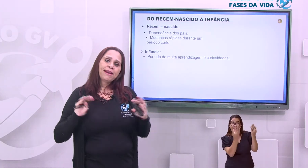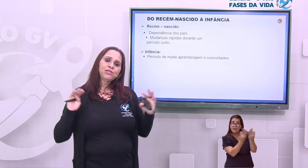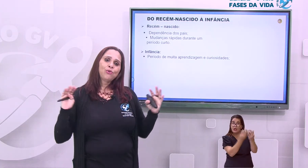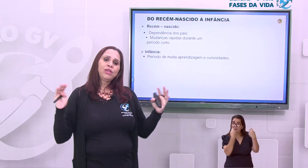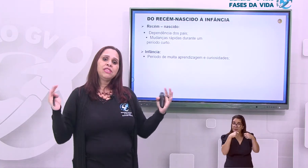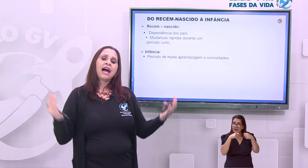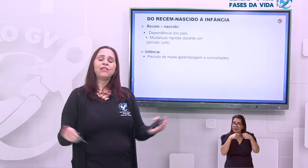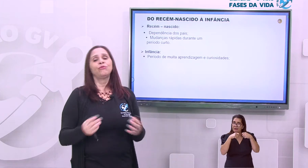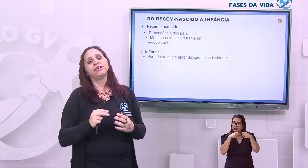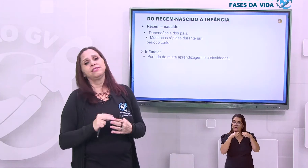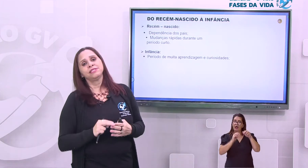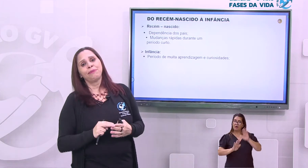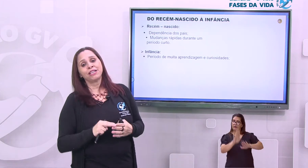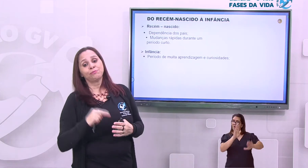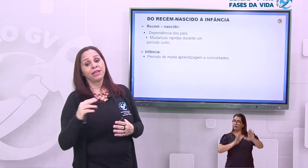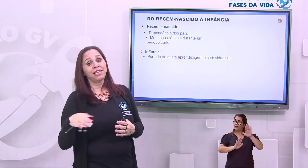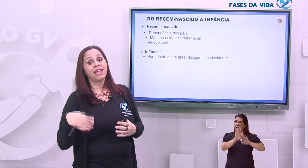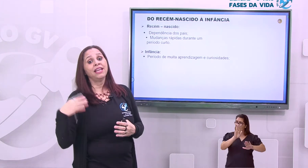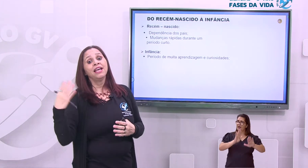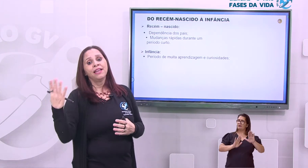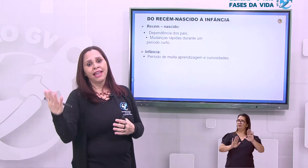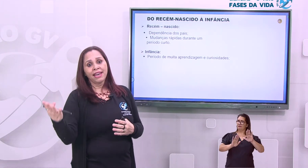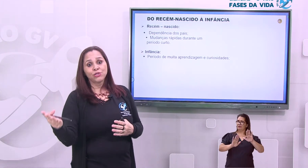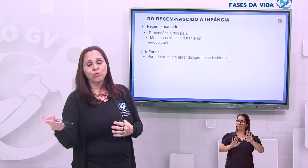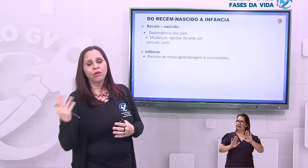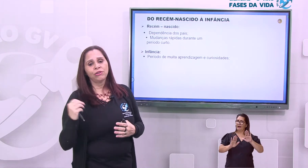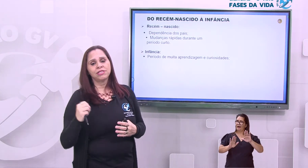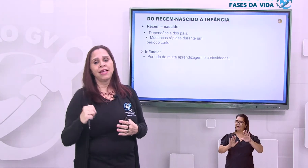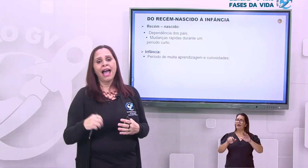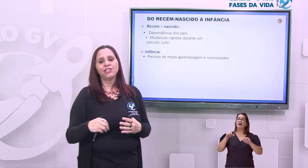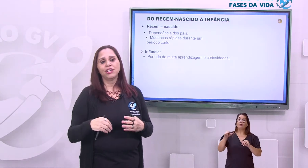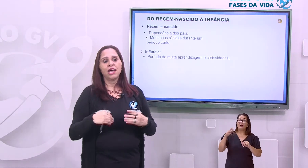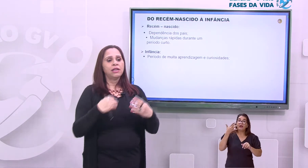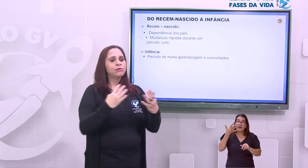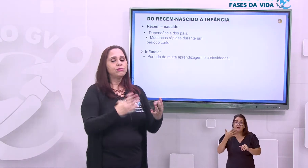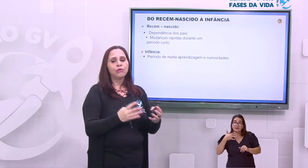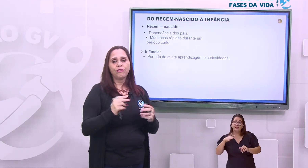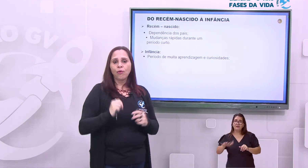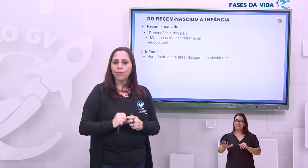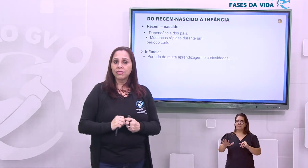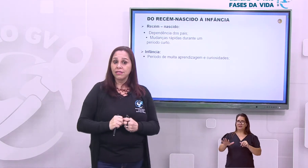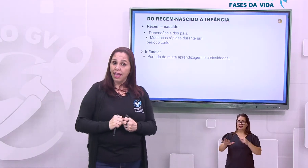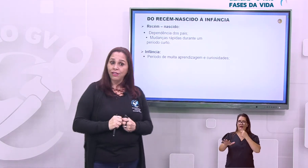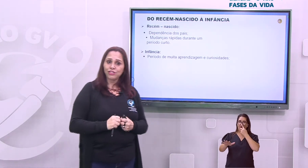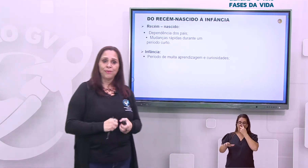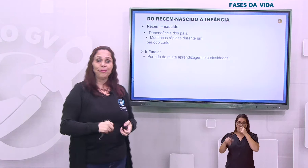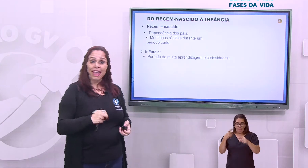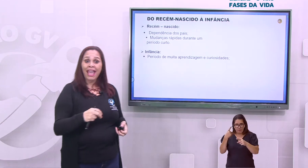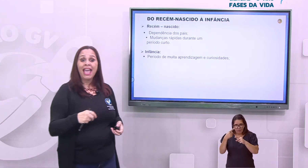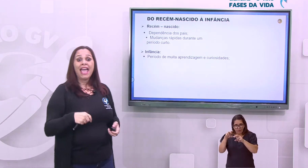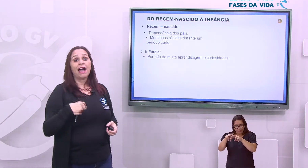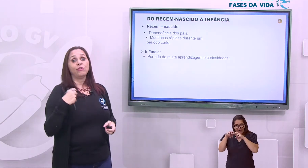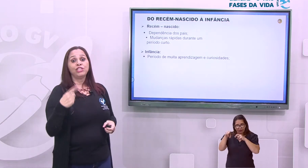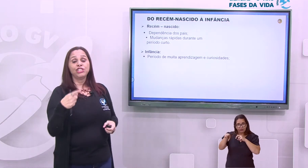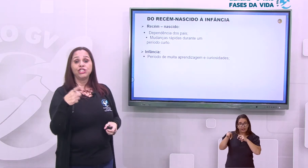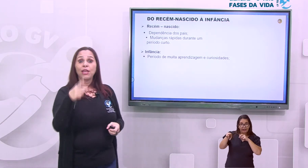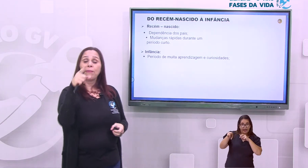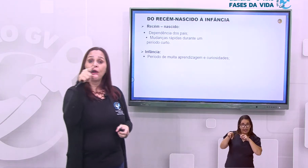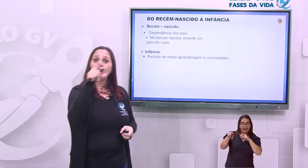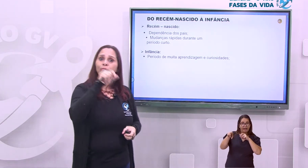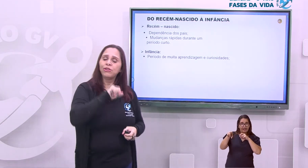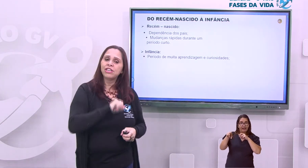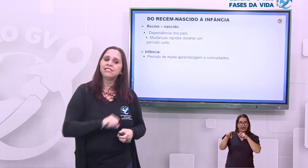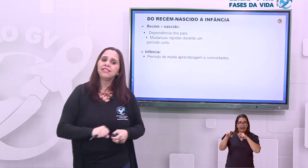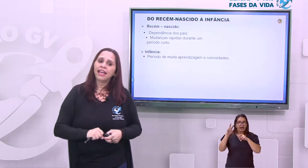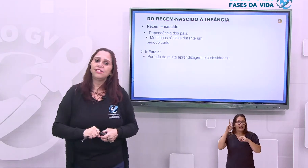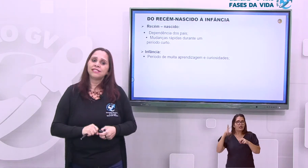a ter mais cuidado com esses espaços para que ele, na sua curiosidade, não sofra algum acidente. É onde a gente tem